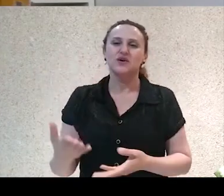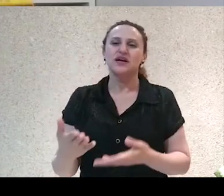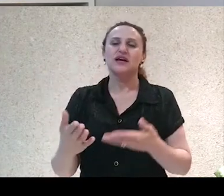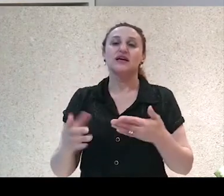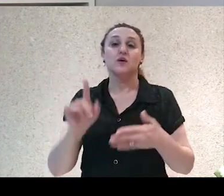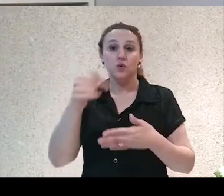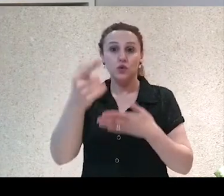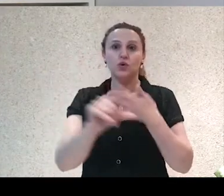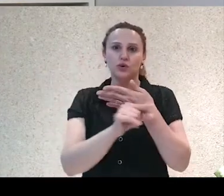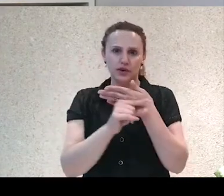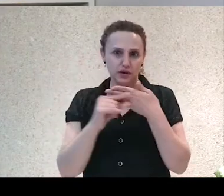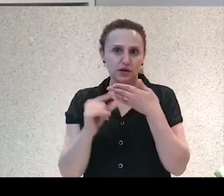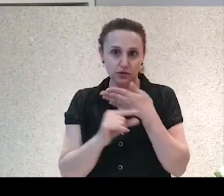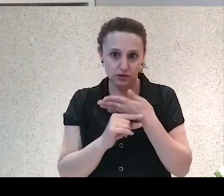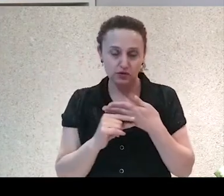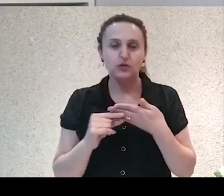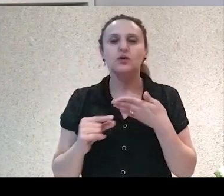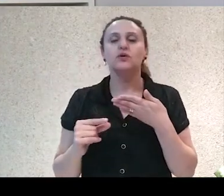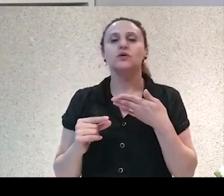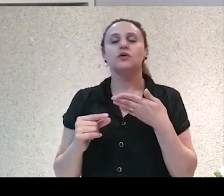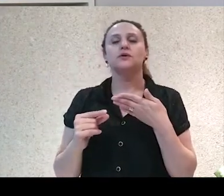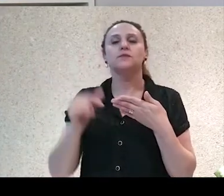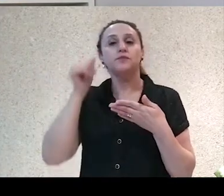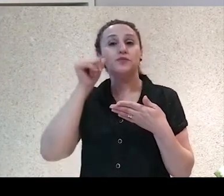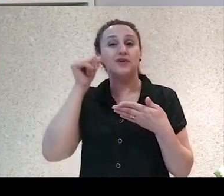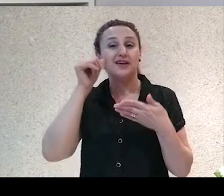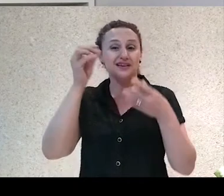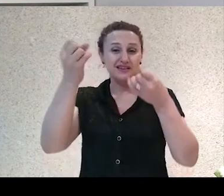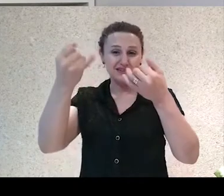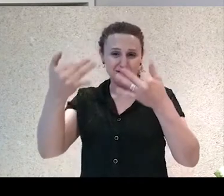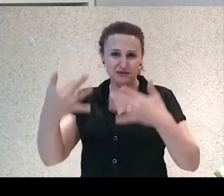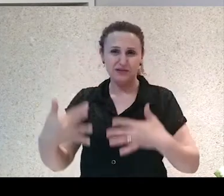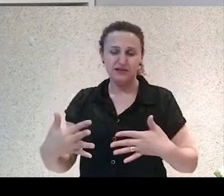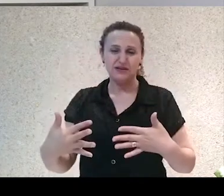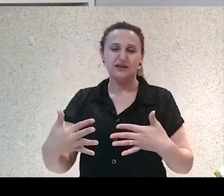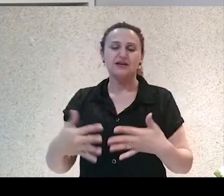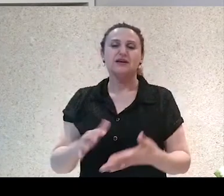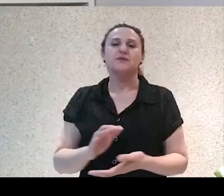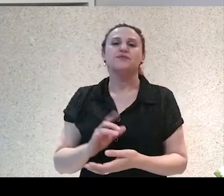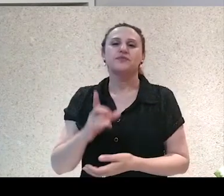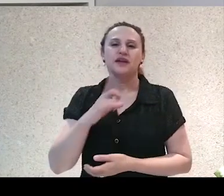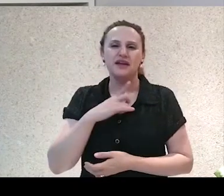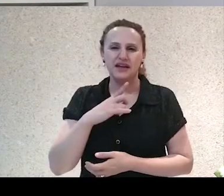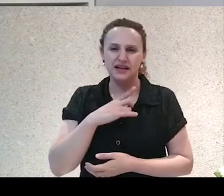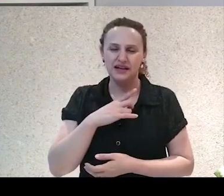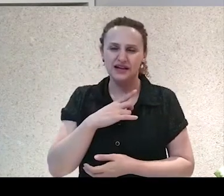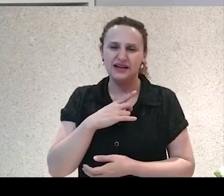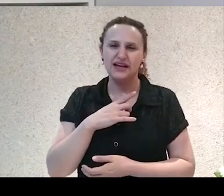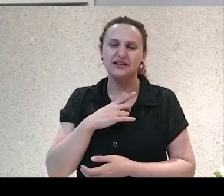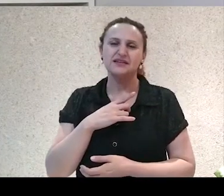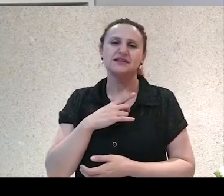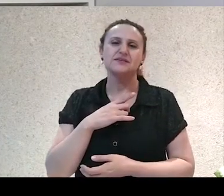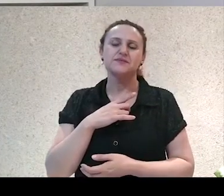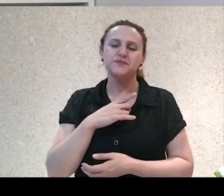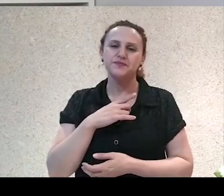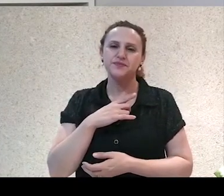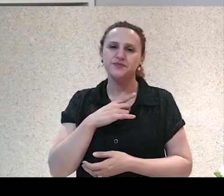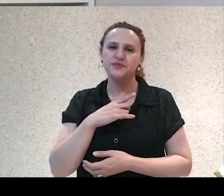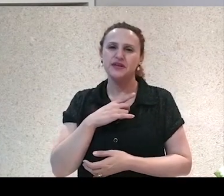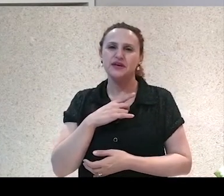Shimamanda Adichie, ela tem um conto que se chama No Seu Pescoço, em ela vai usar a segunda pessoa, né? A terceira